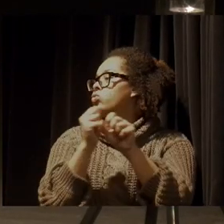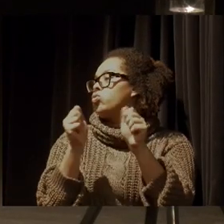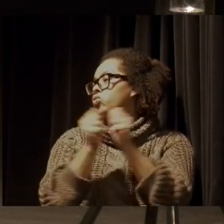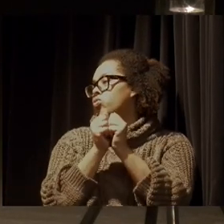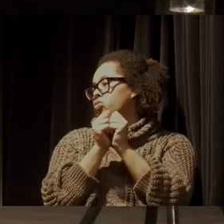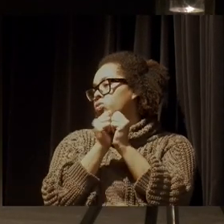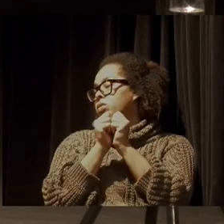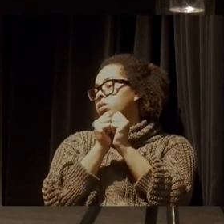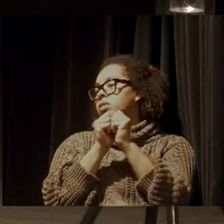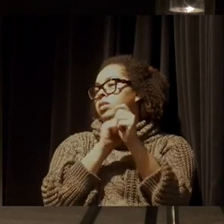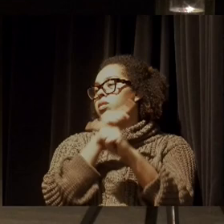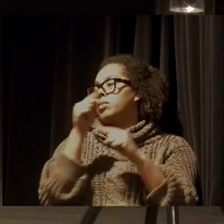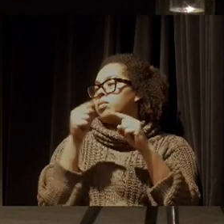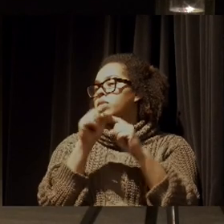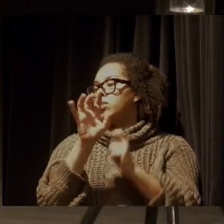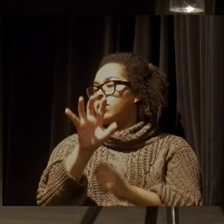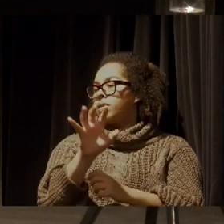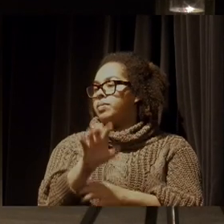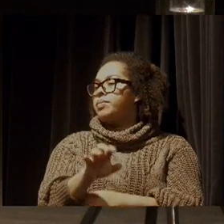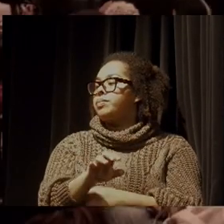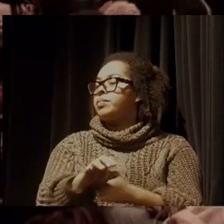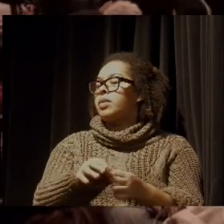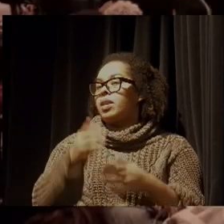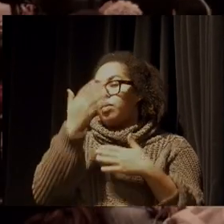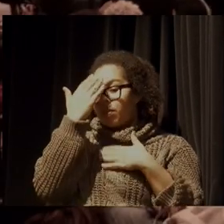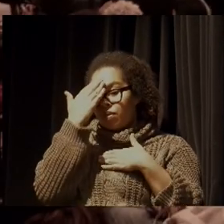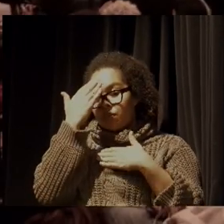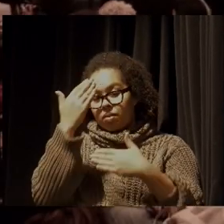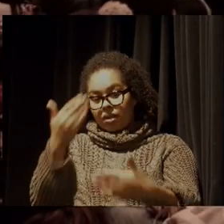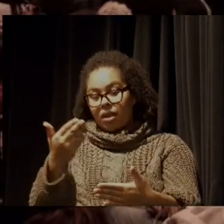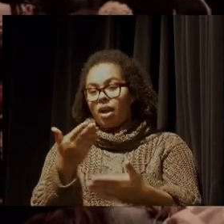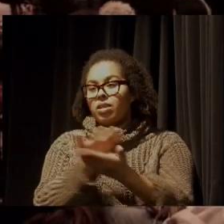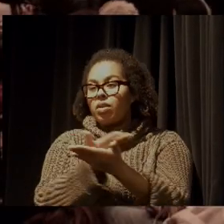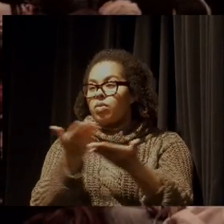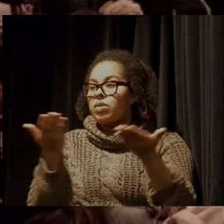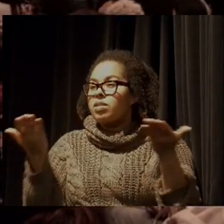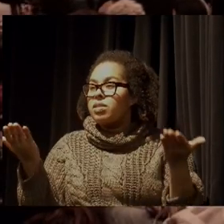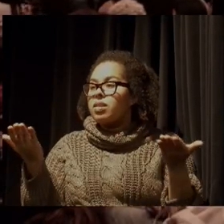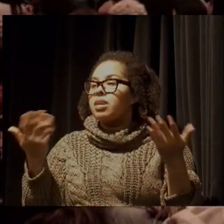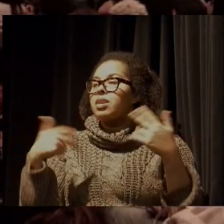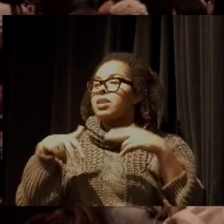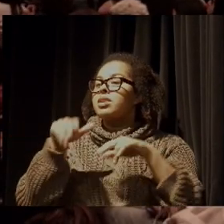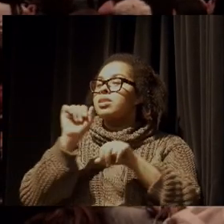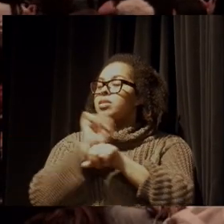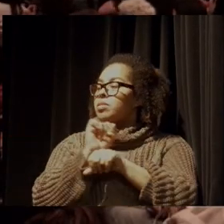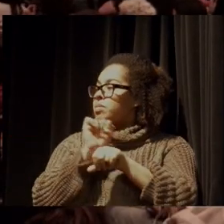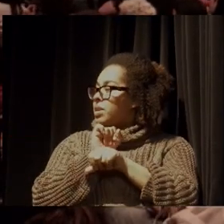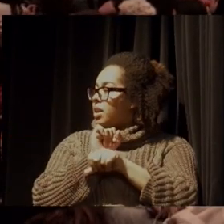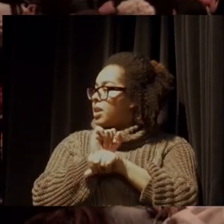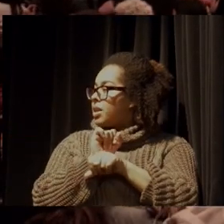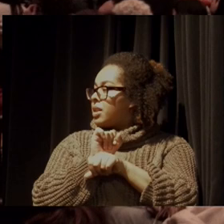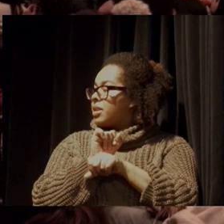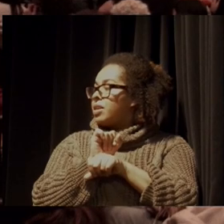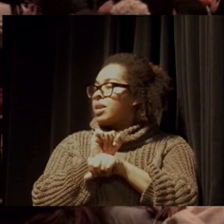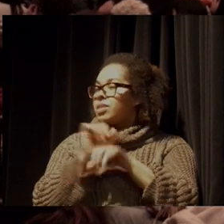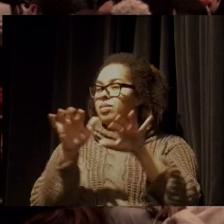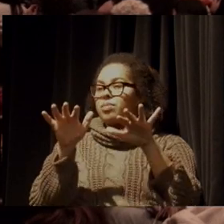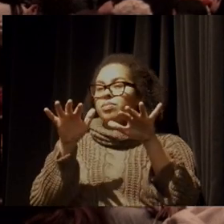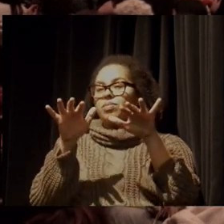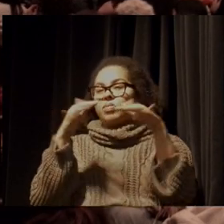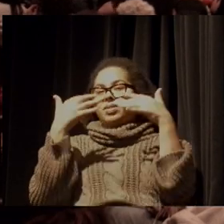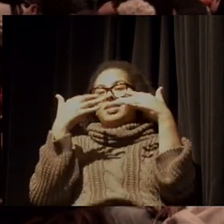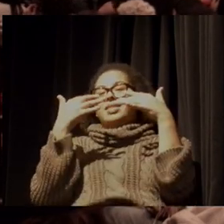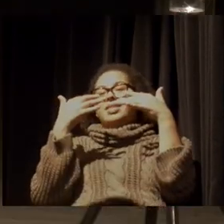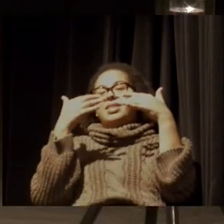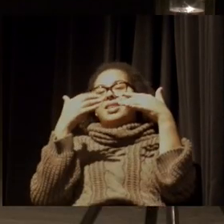mundo junto por essa causa. Então, muito obrigada para vocês que ficaram até agora nos ouvindo com toda a